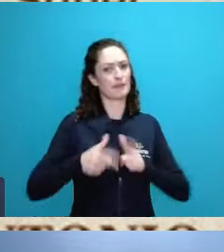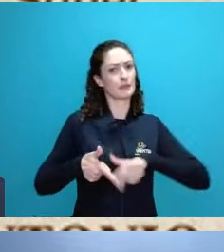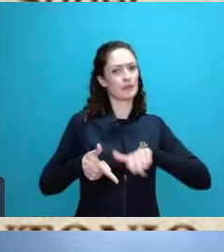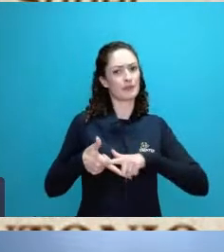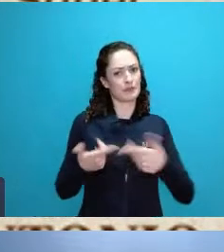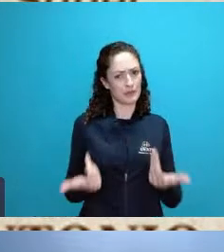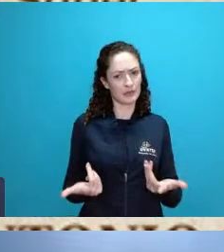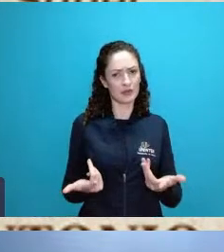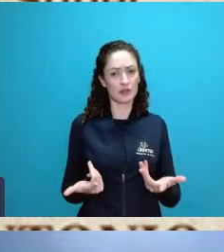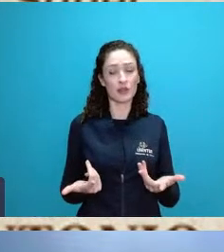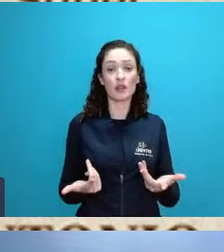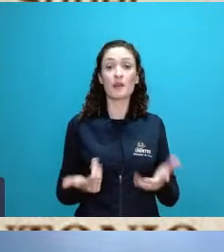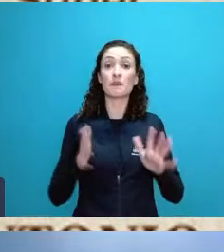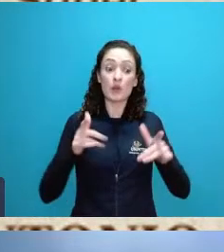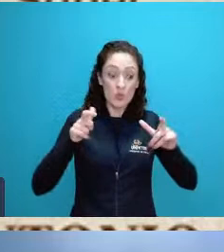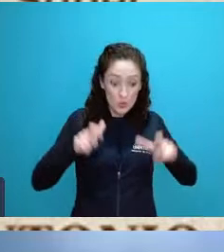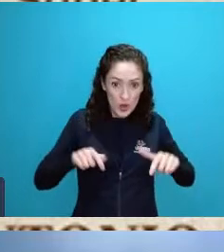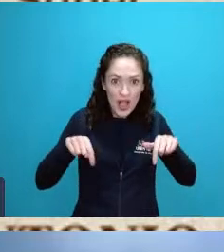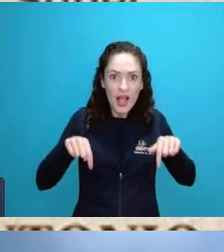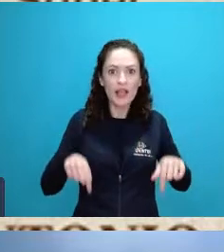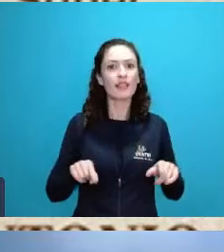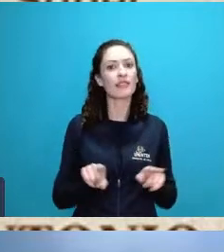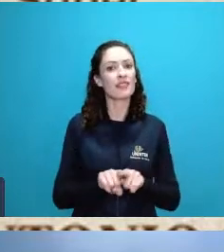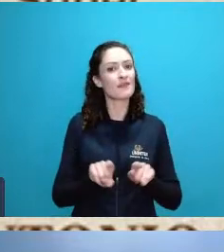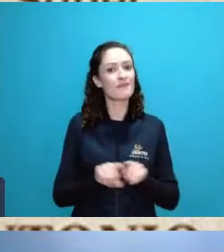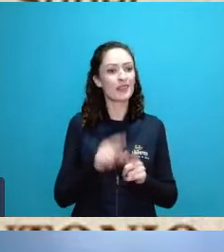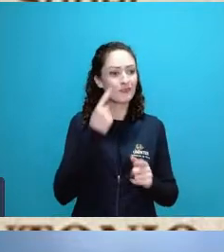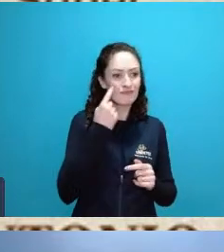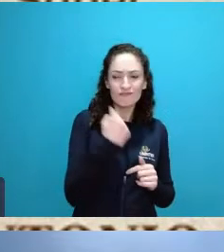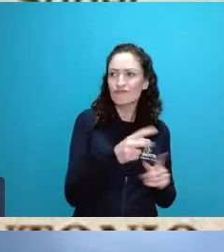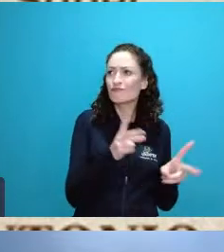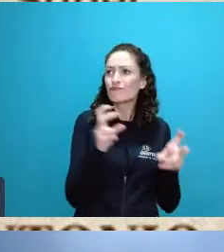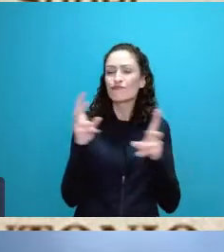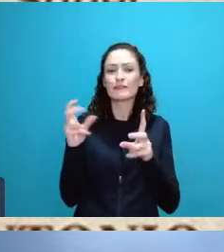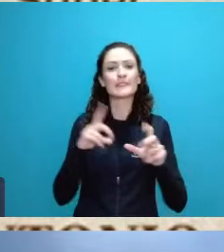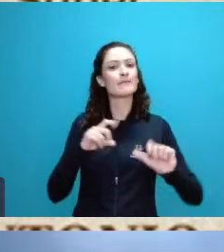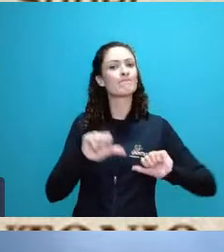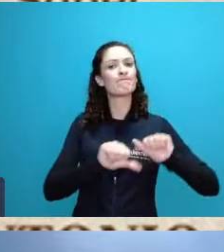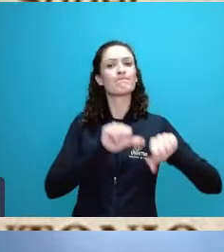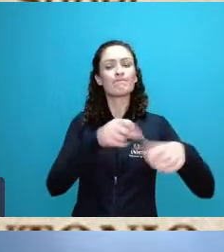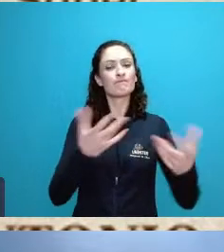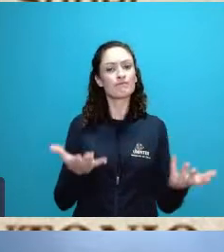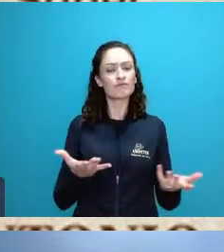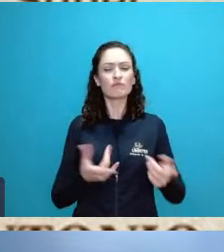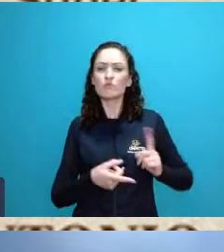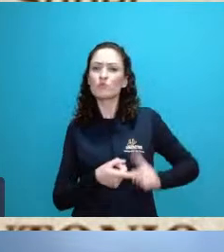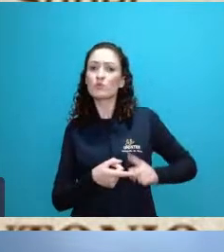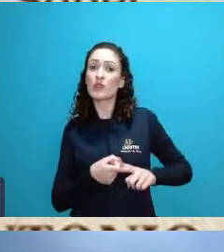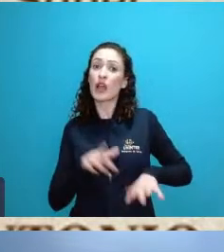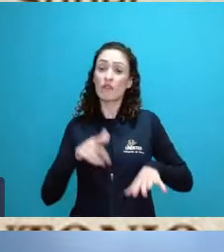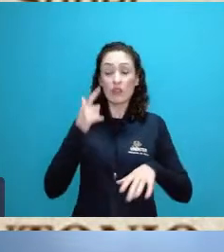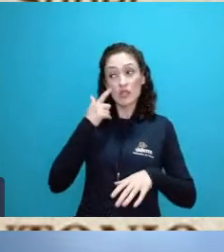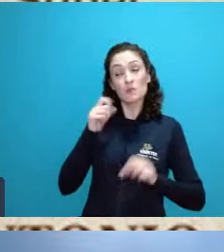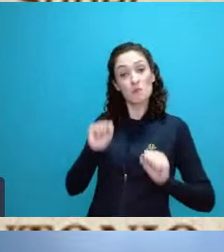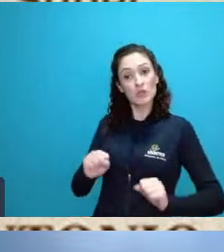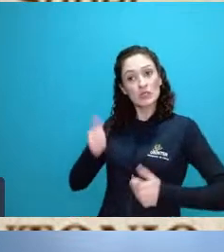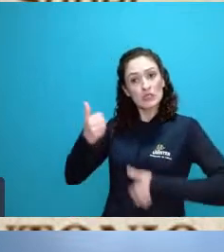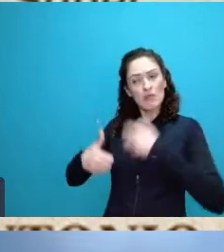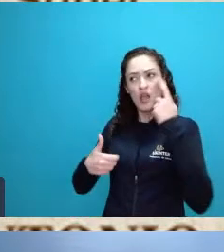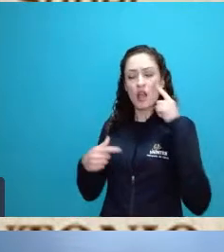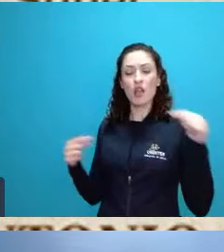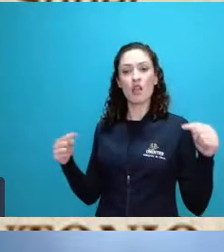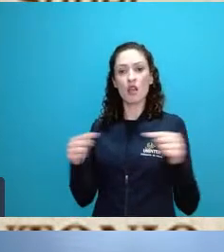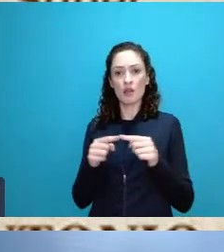existem as alterações e muitas vezes o problema está mais relacionado a escala local do que a escala global